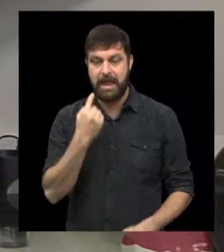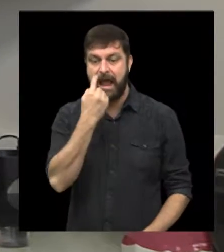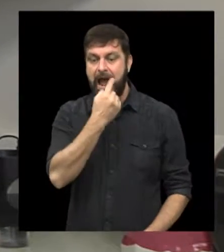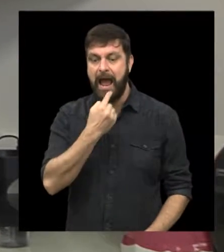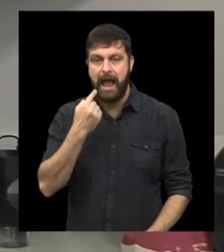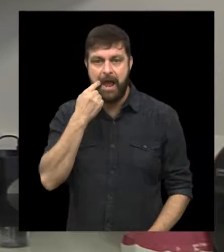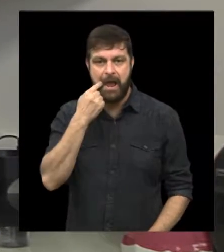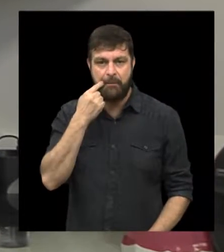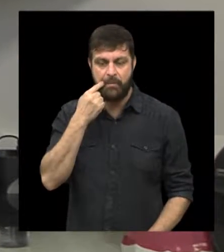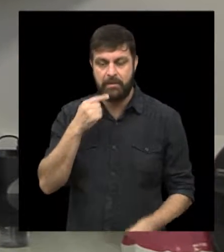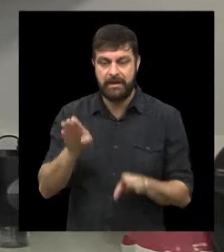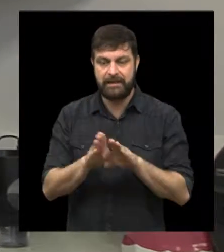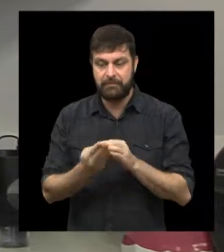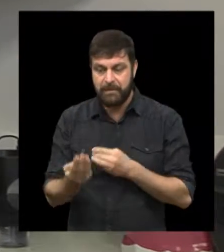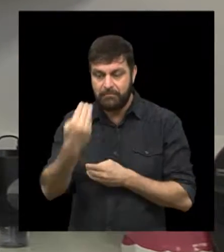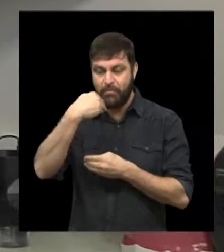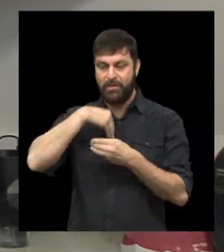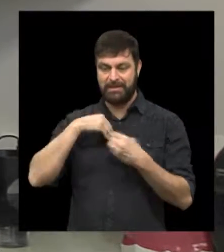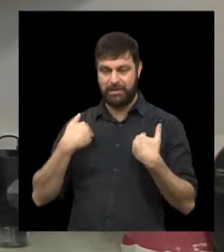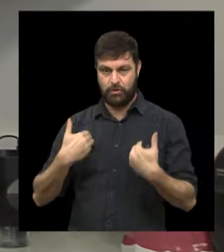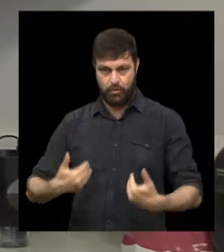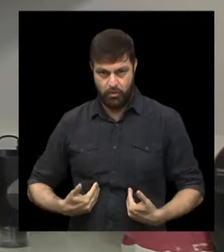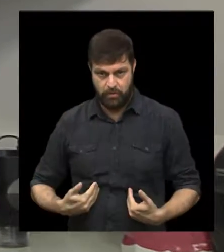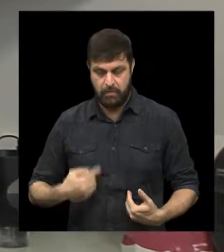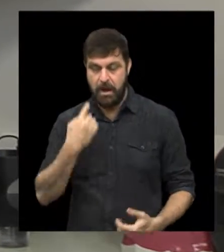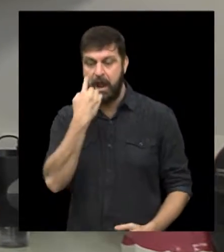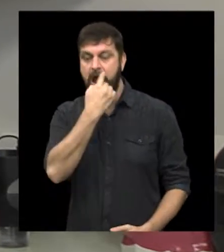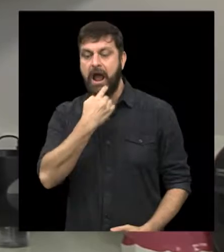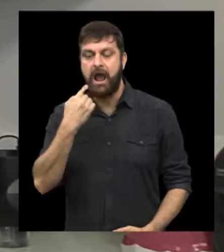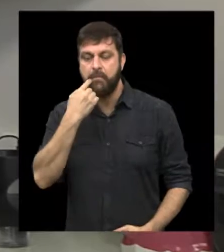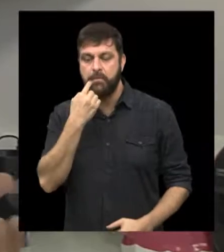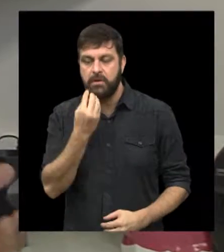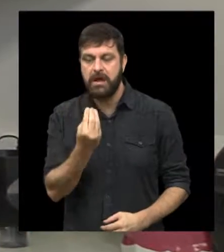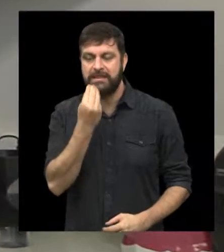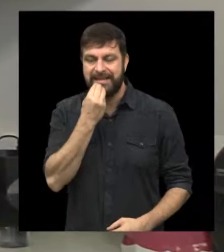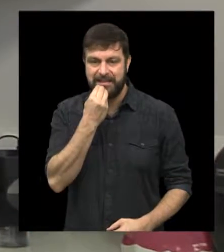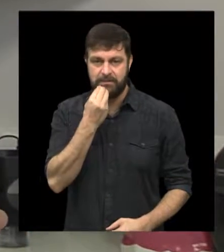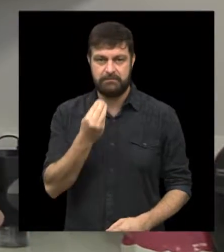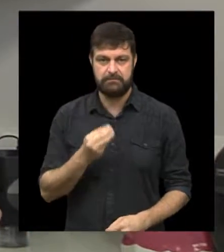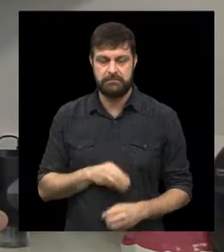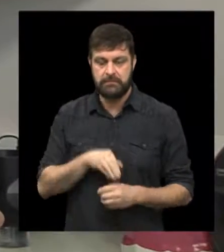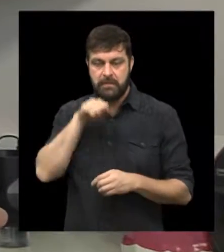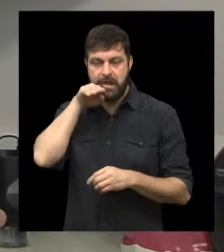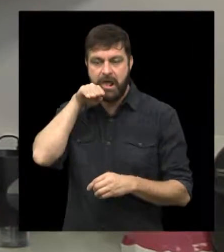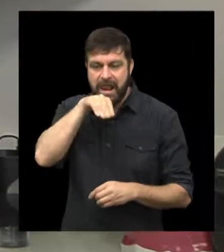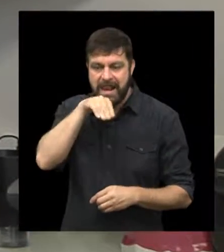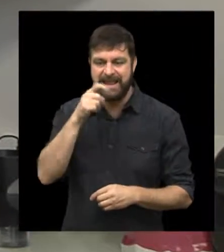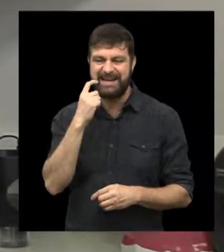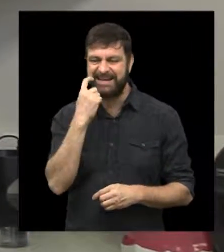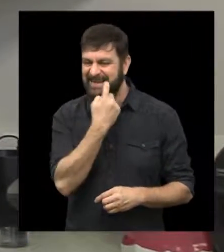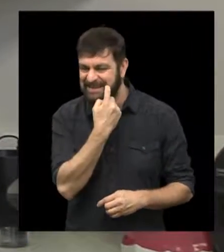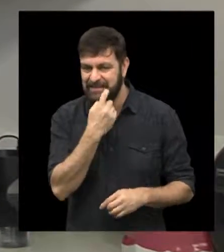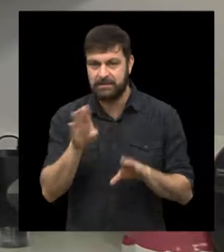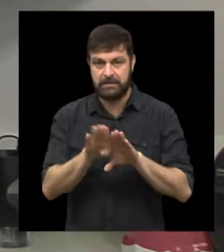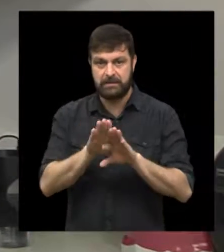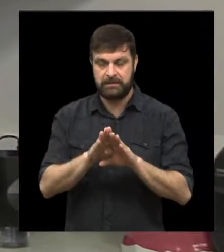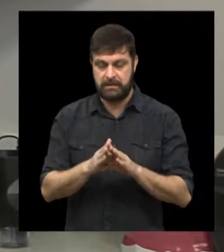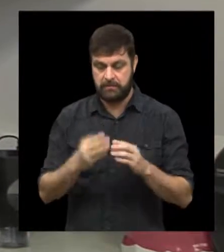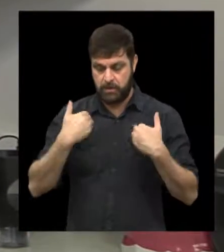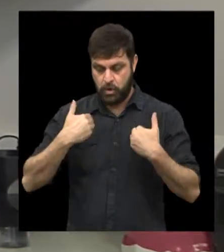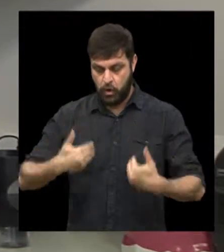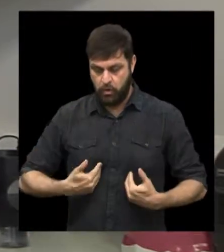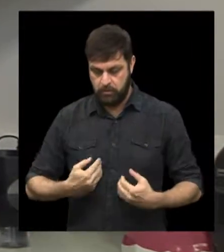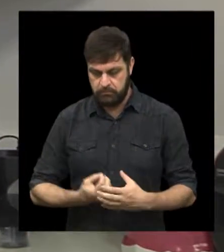causas bucais e as causas extra bucais. As bucais, é óbvio, são produzidas de dentro da boca, Dentro da cavidade bucal. E as extra